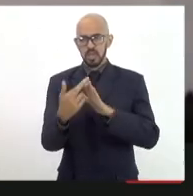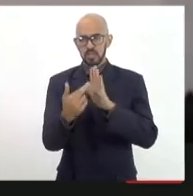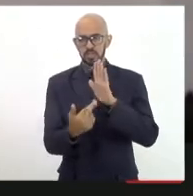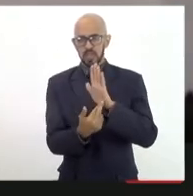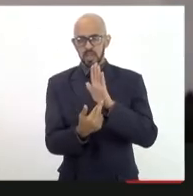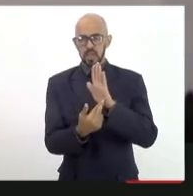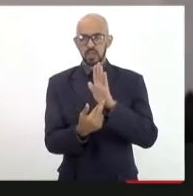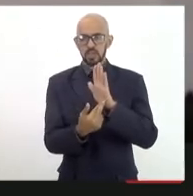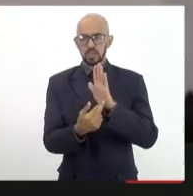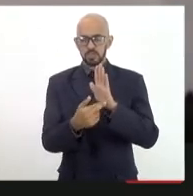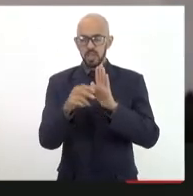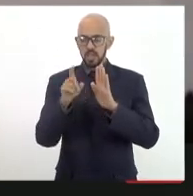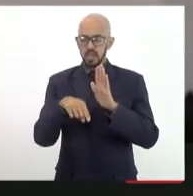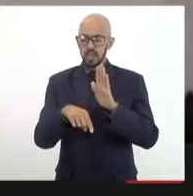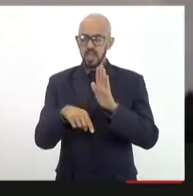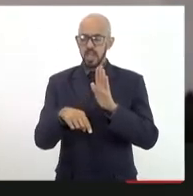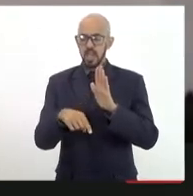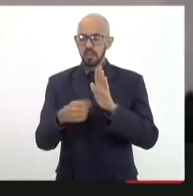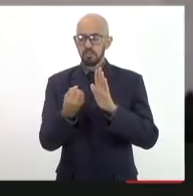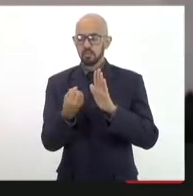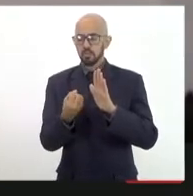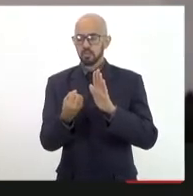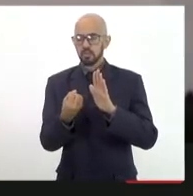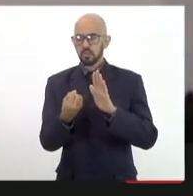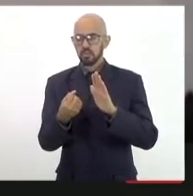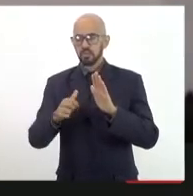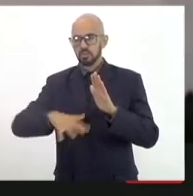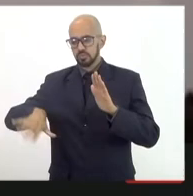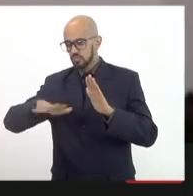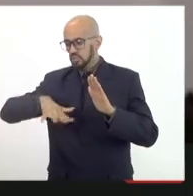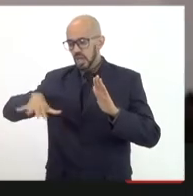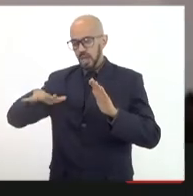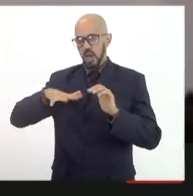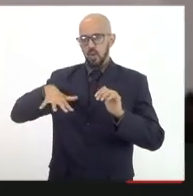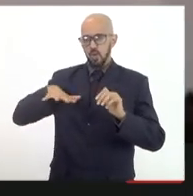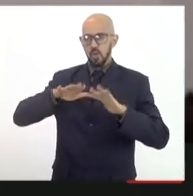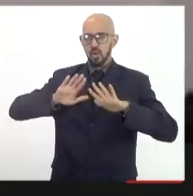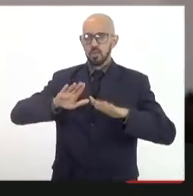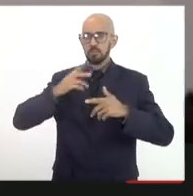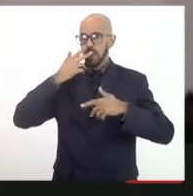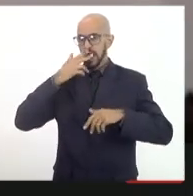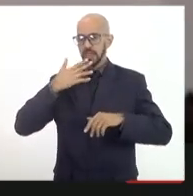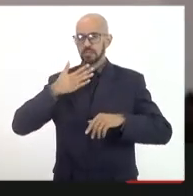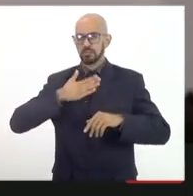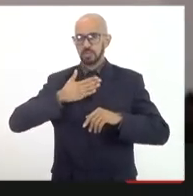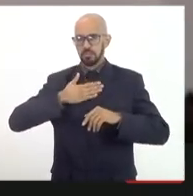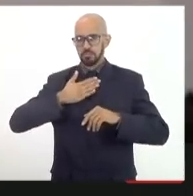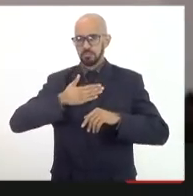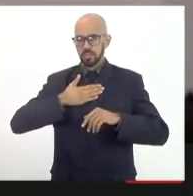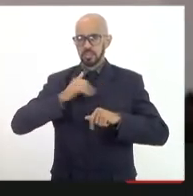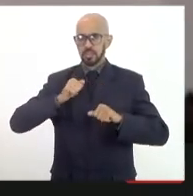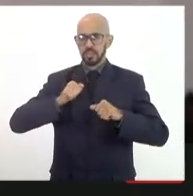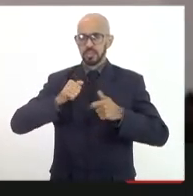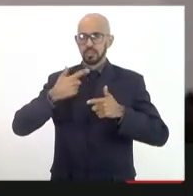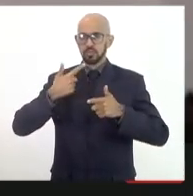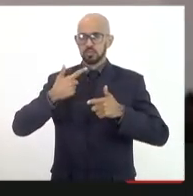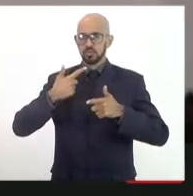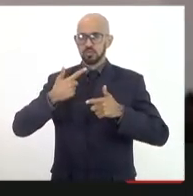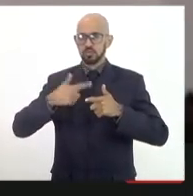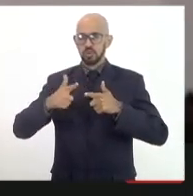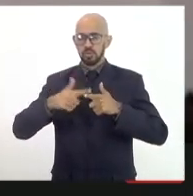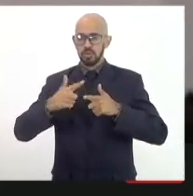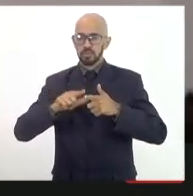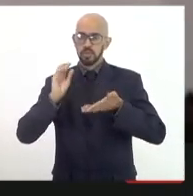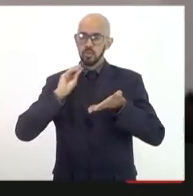é bastante abrangente, bastante amplo e me parece que as questões que estão colocadas para a opinião são bem